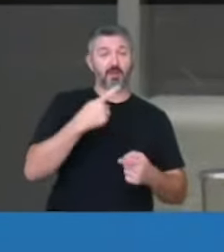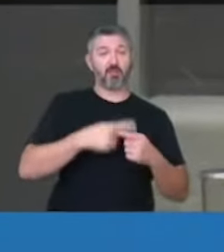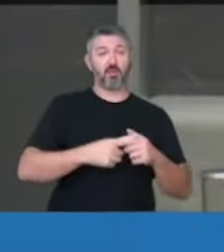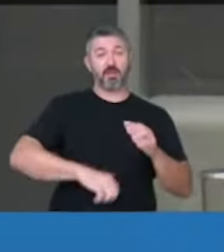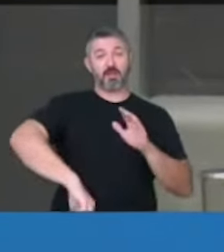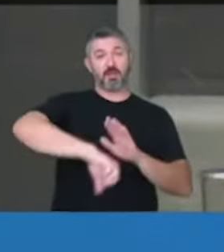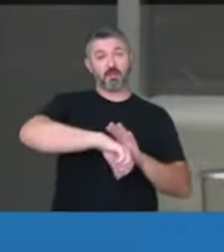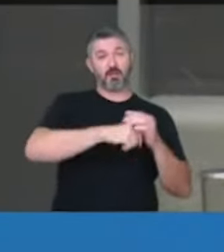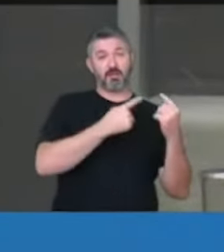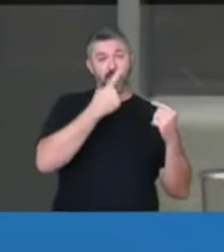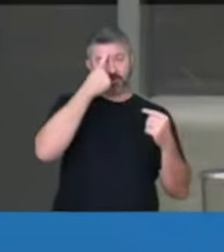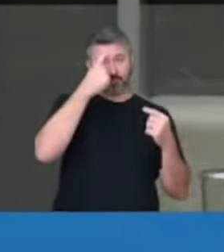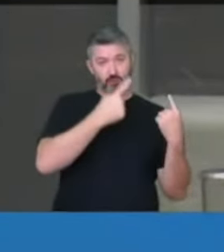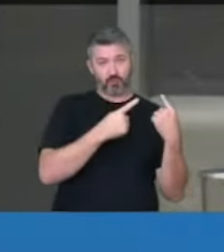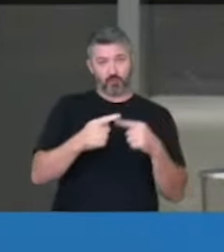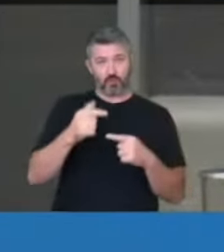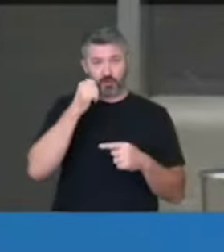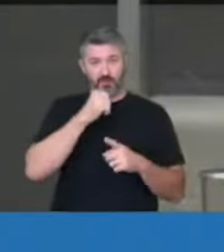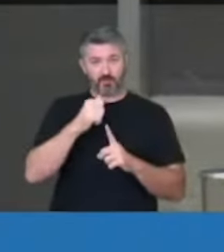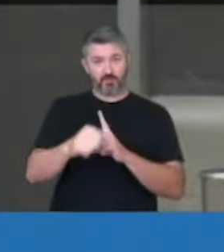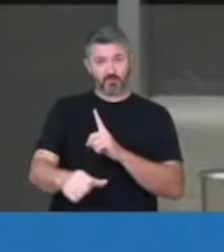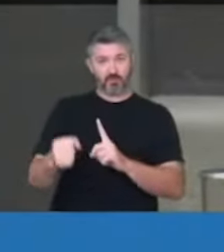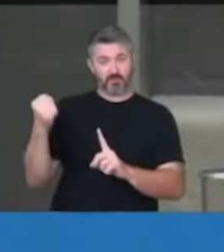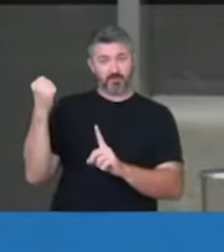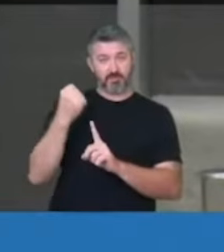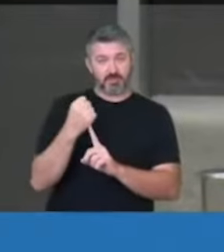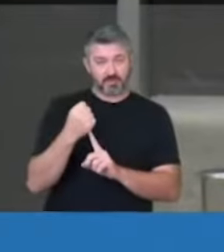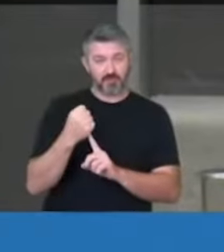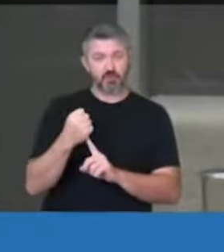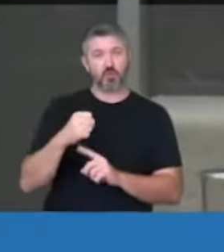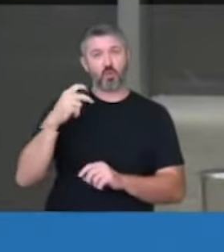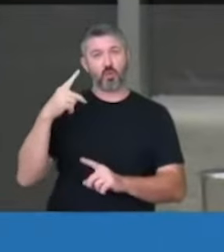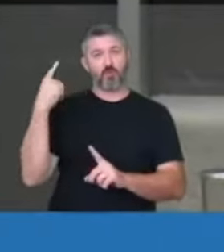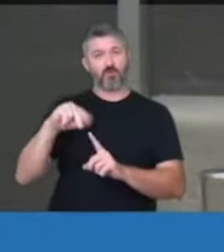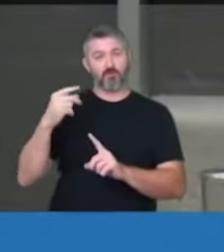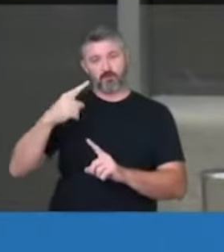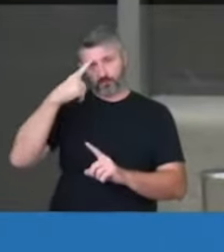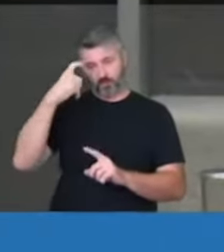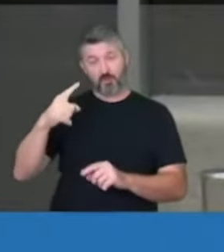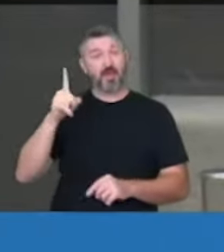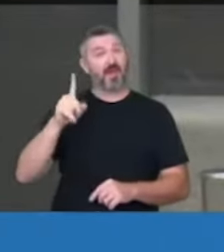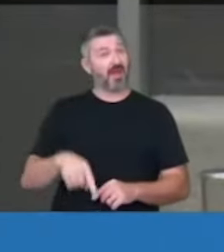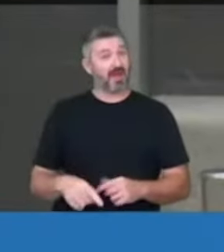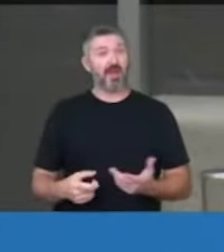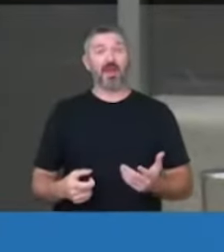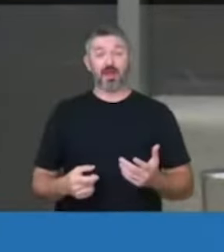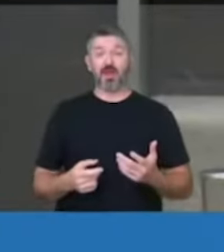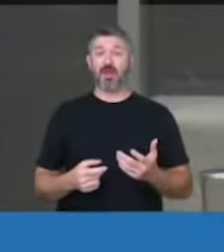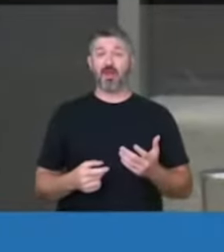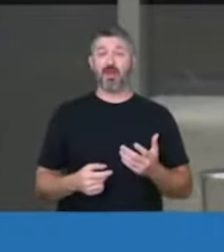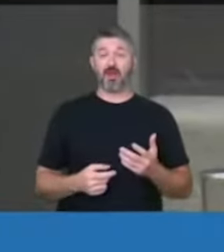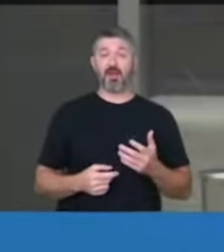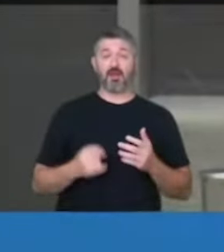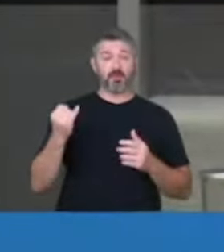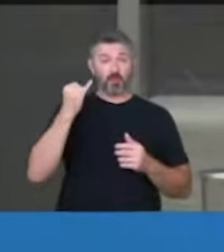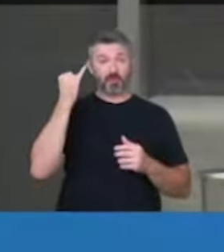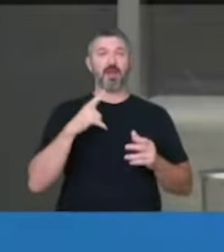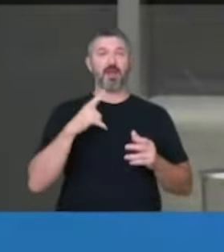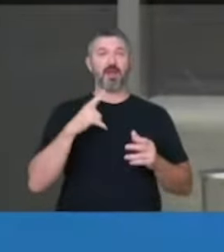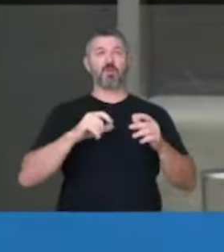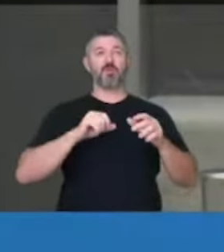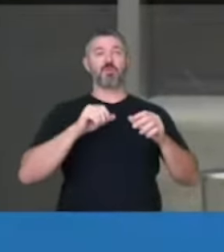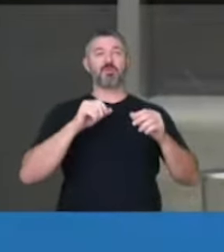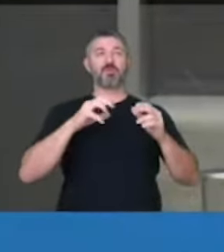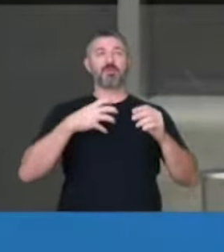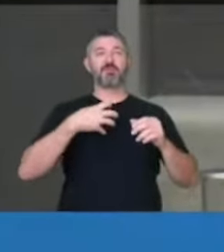violência doméstica e feminicídio é muito importante. É um sinal dos tempos. nós temos a história do